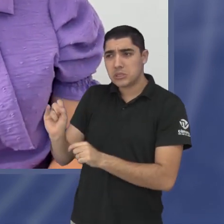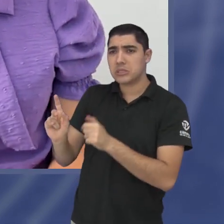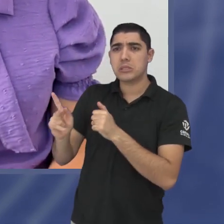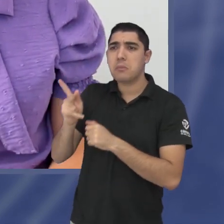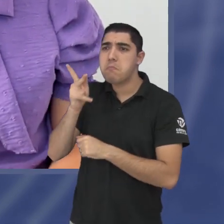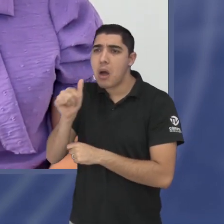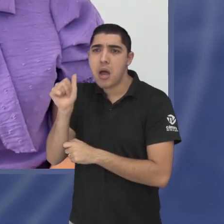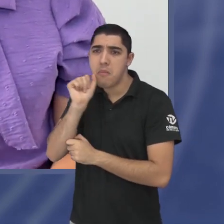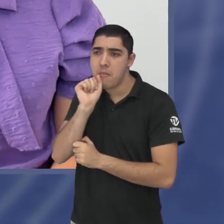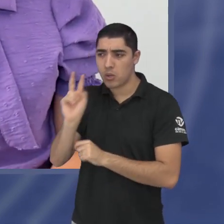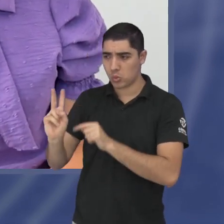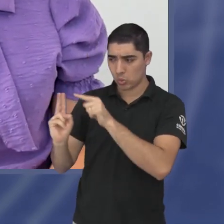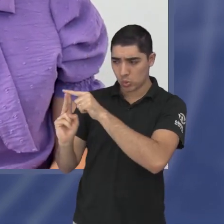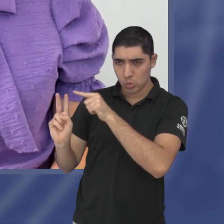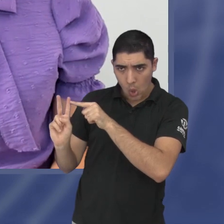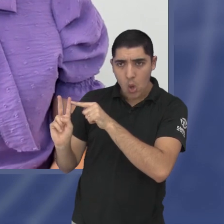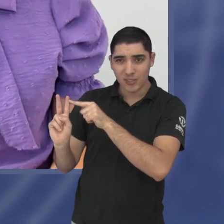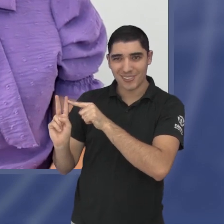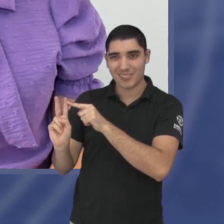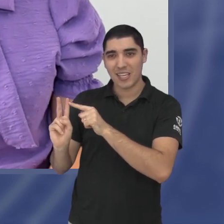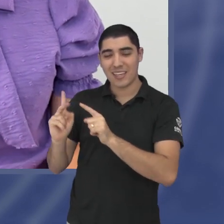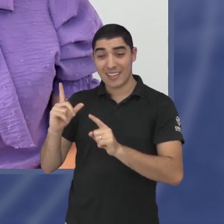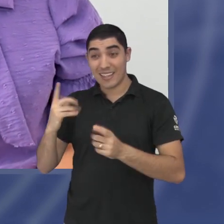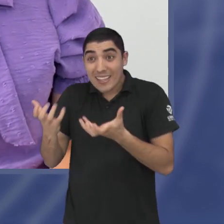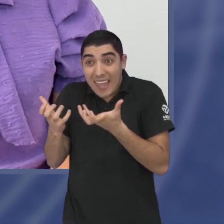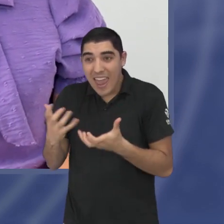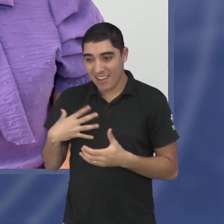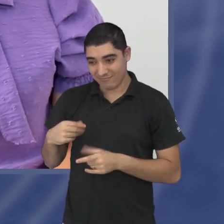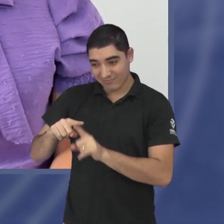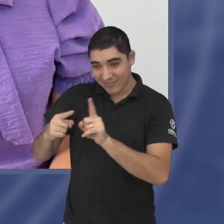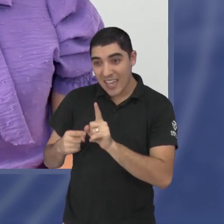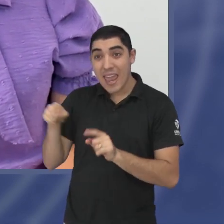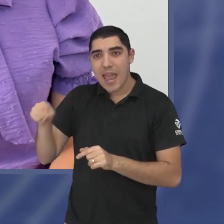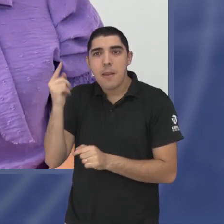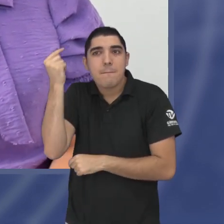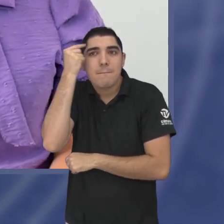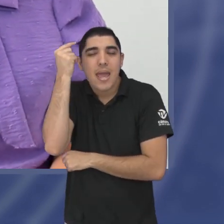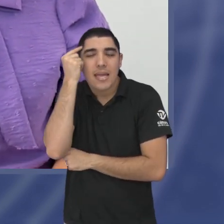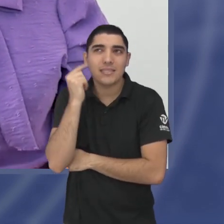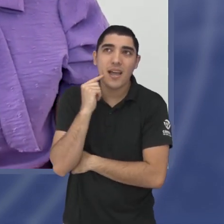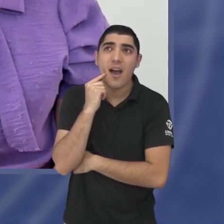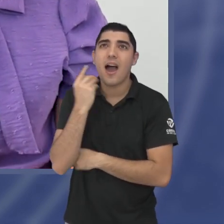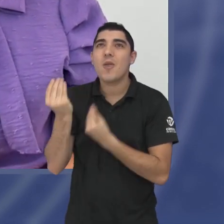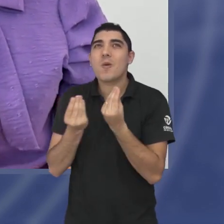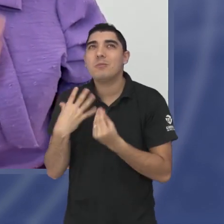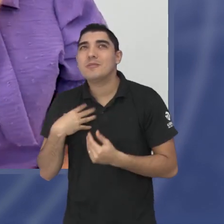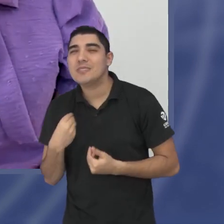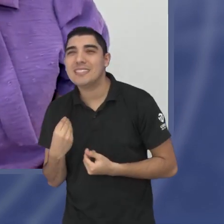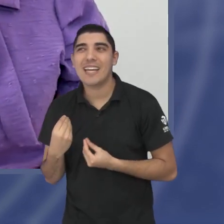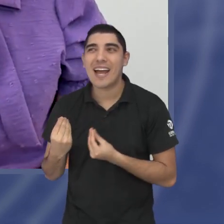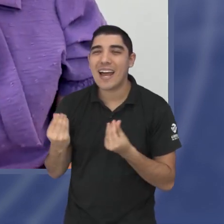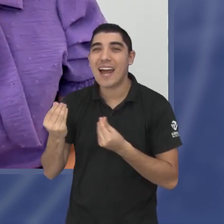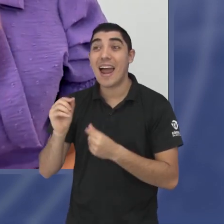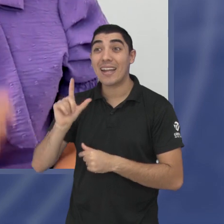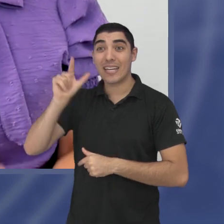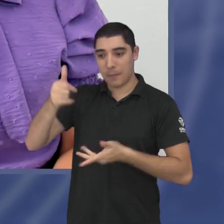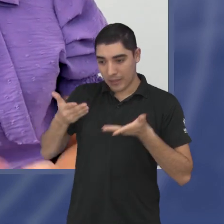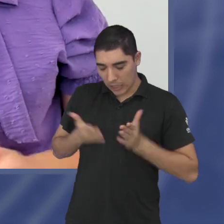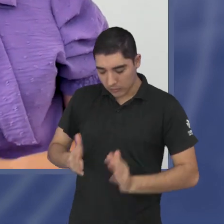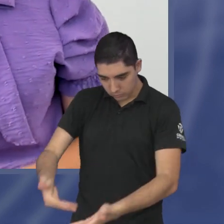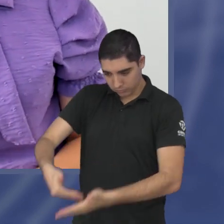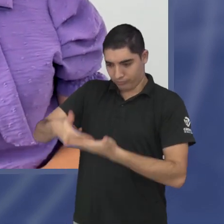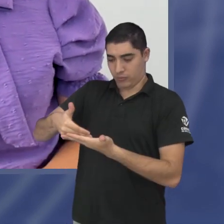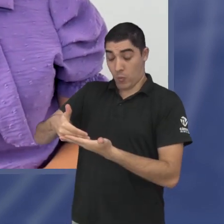idealização de como será aquela criança e muitas vezes ela se depara com uma realidade diferente, né,